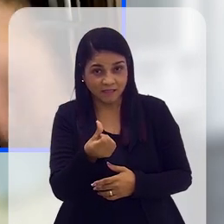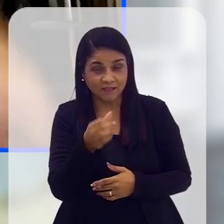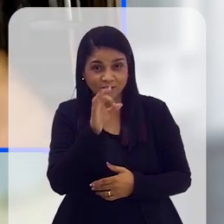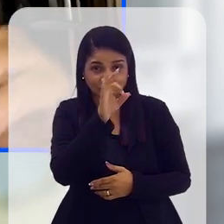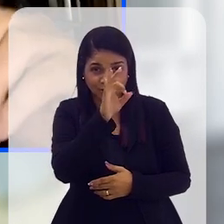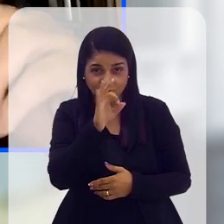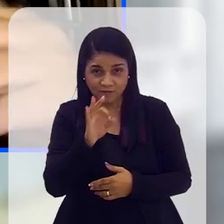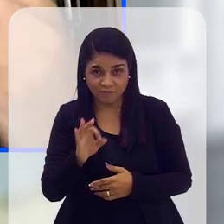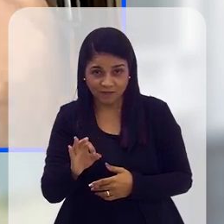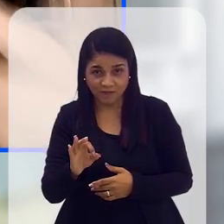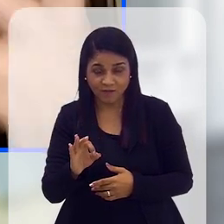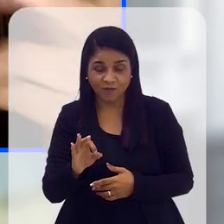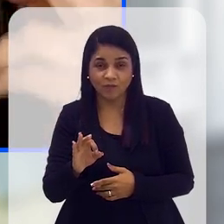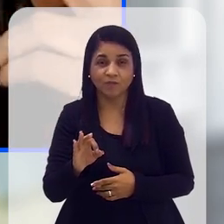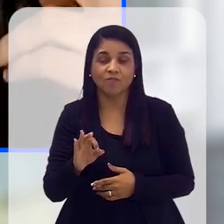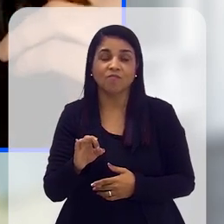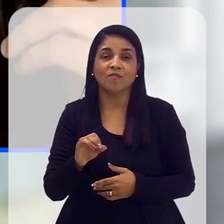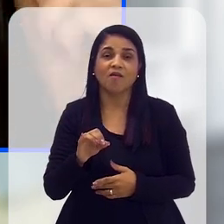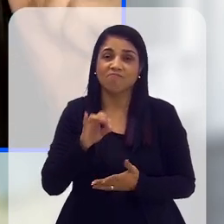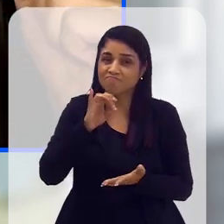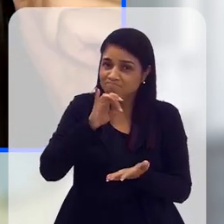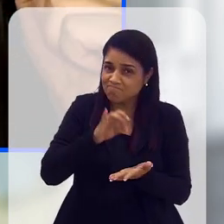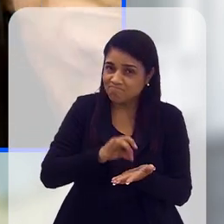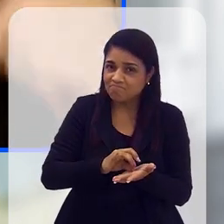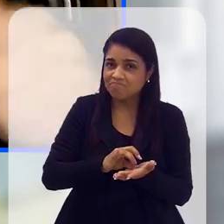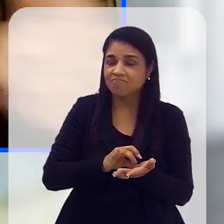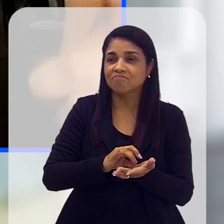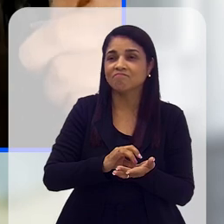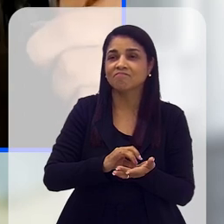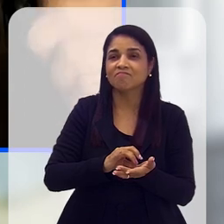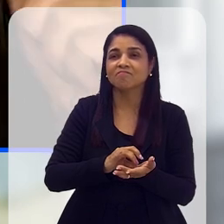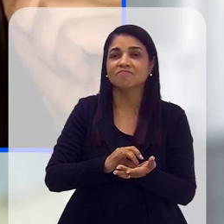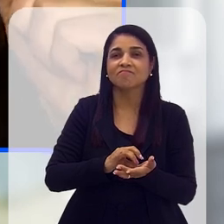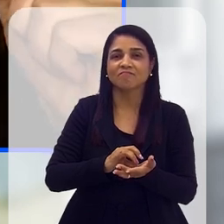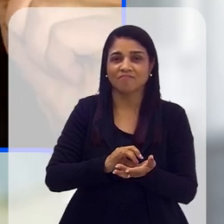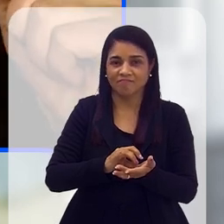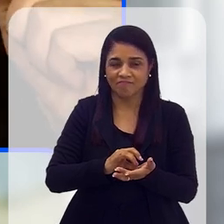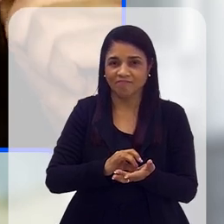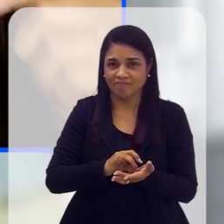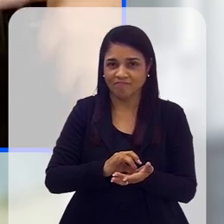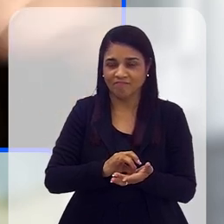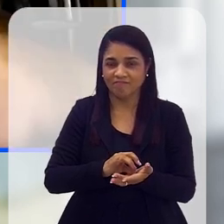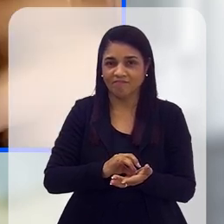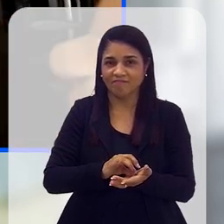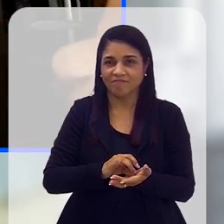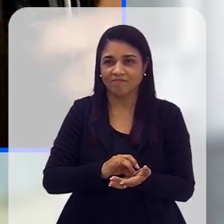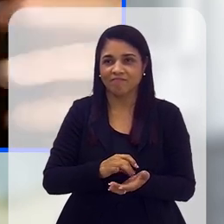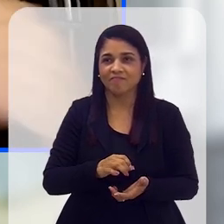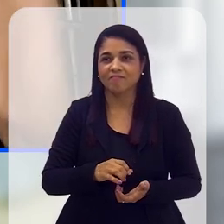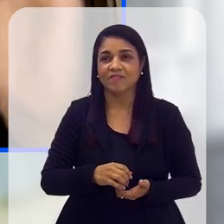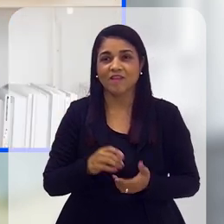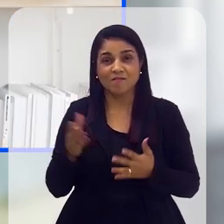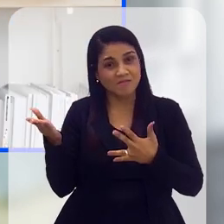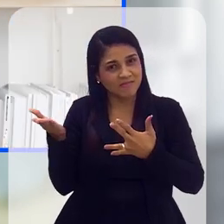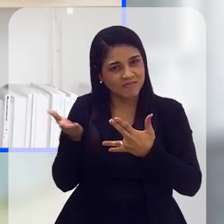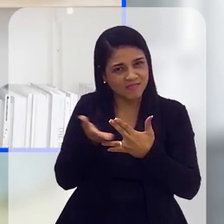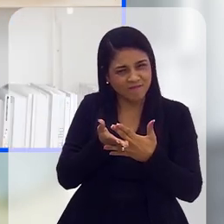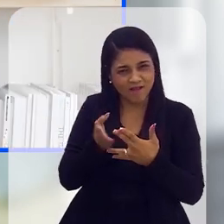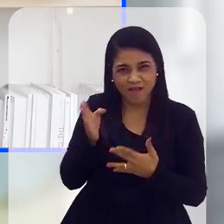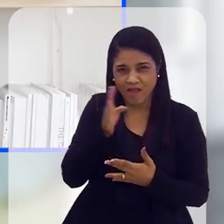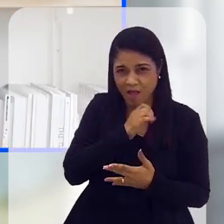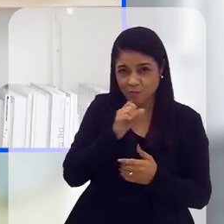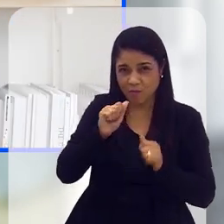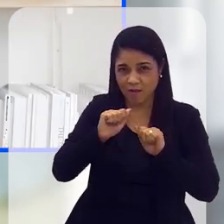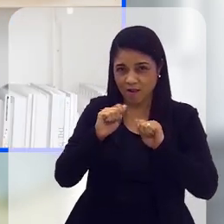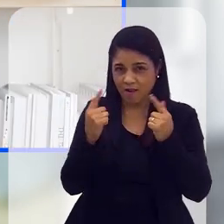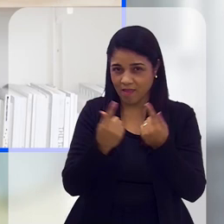mas 33%, o segundo maior fator de aquecimento global, é exatamente o sistema alimentar globalizado, no qual o Brasil tem uma posição enorme. Bom, nós